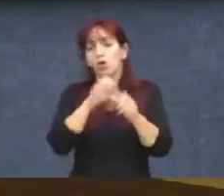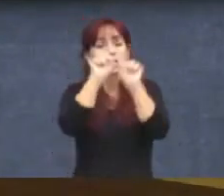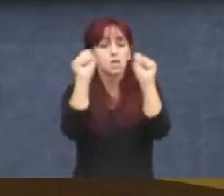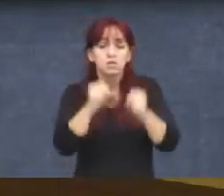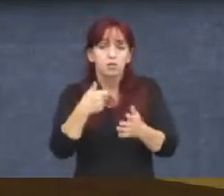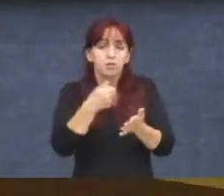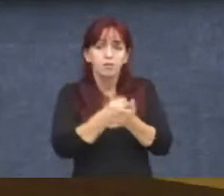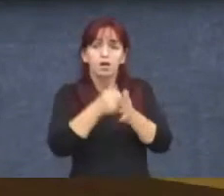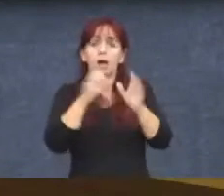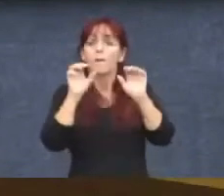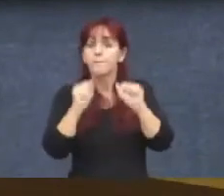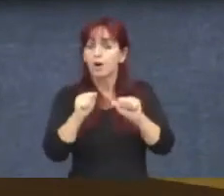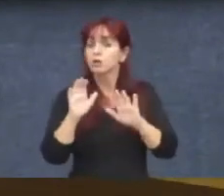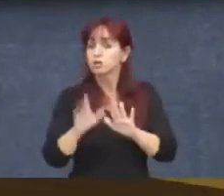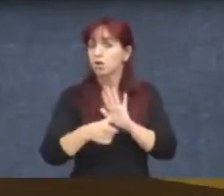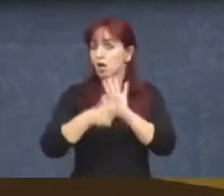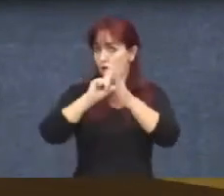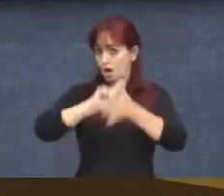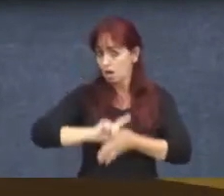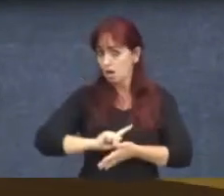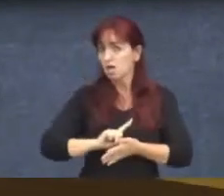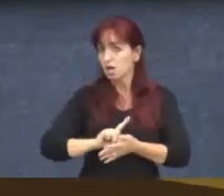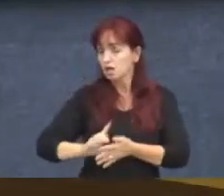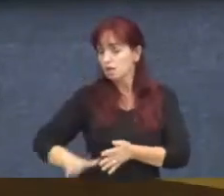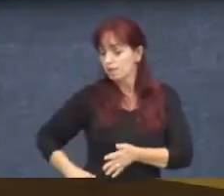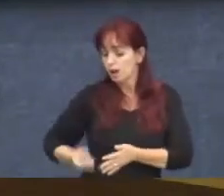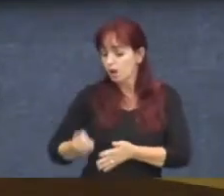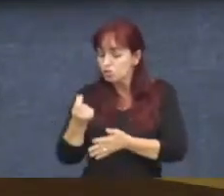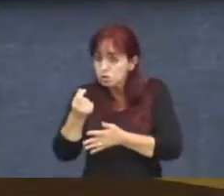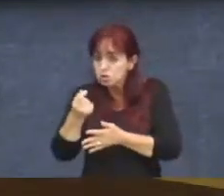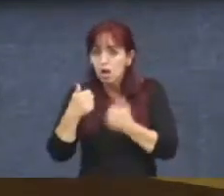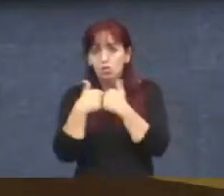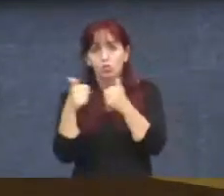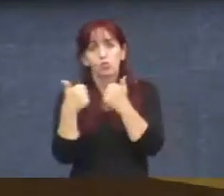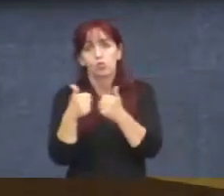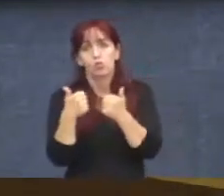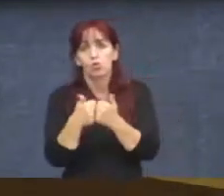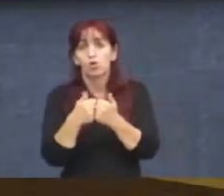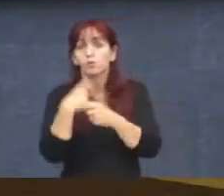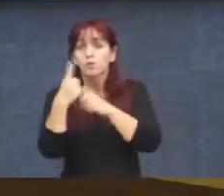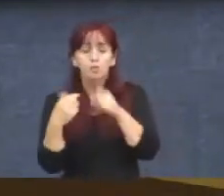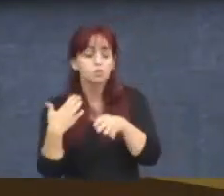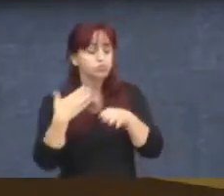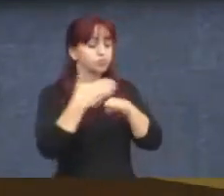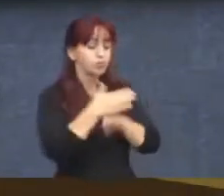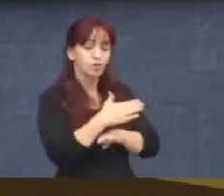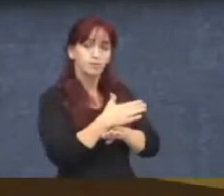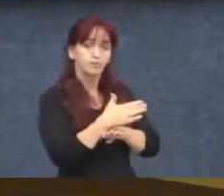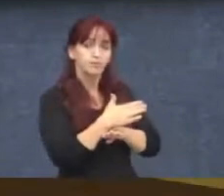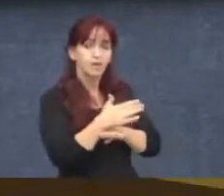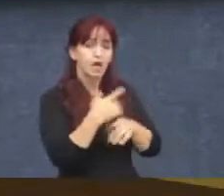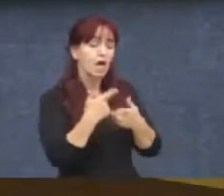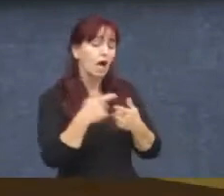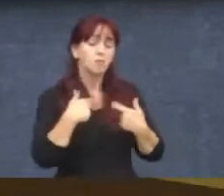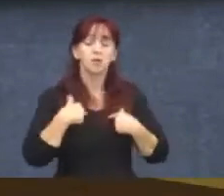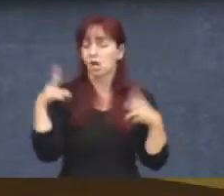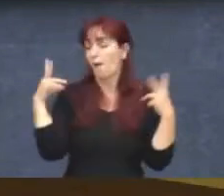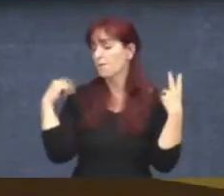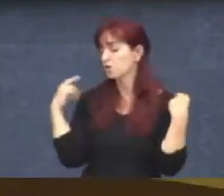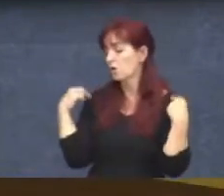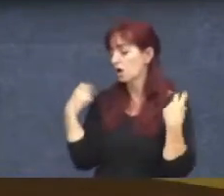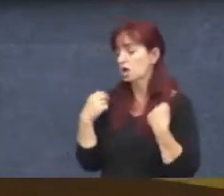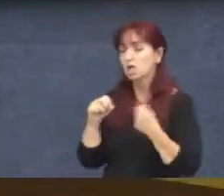Ele já pode ter várias formas de ter o acesso ao transporte público, não é colocar o motorista ali fazendo